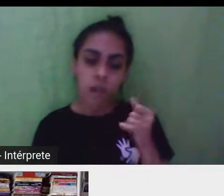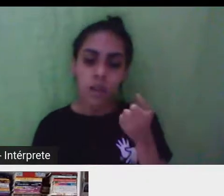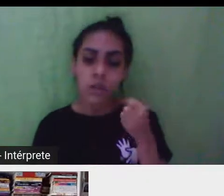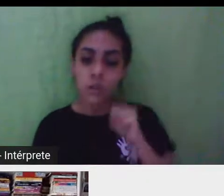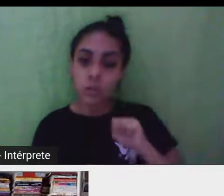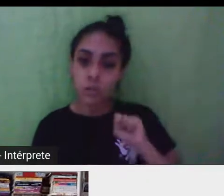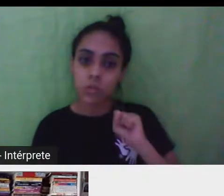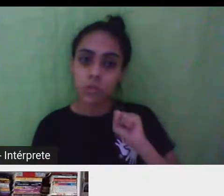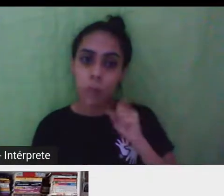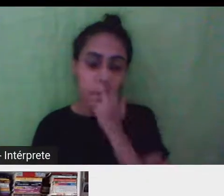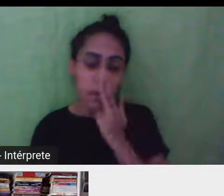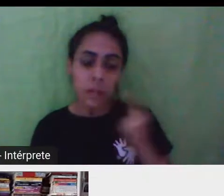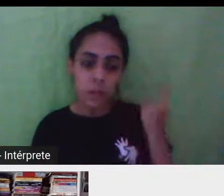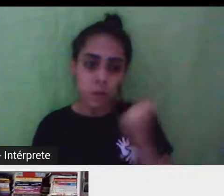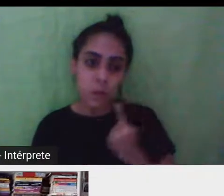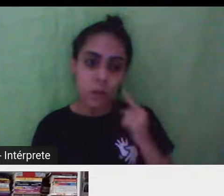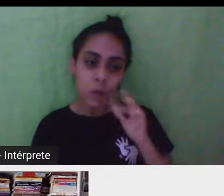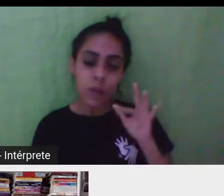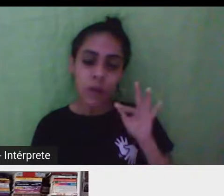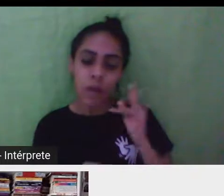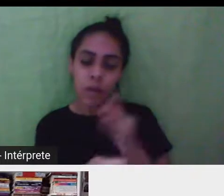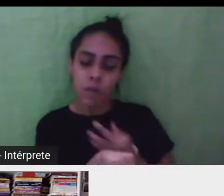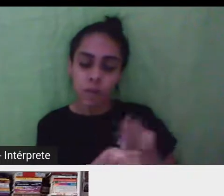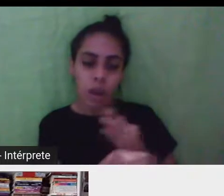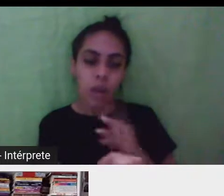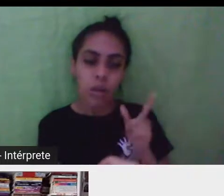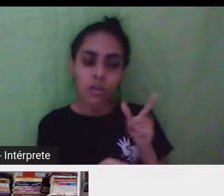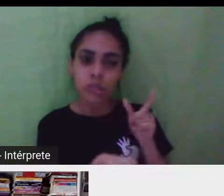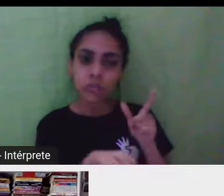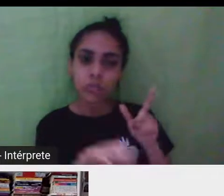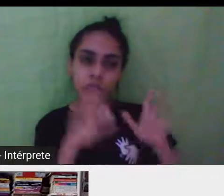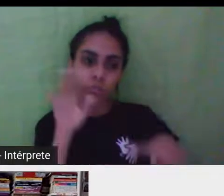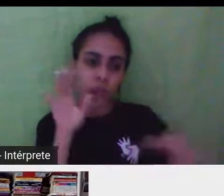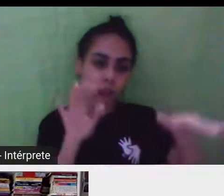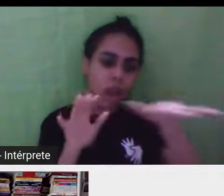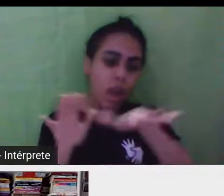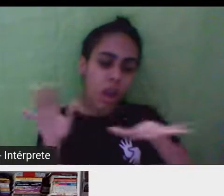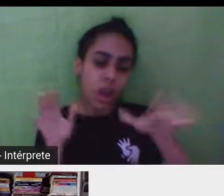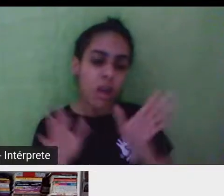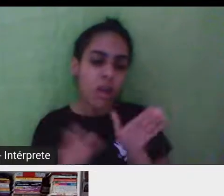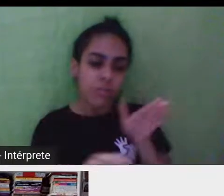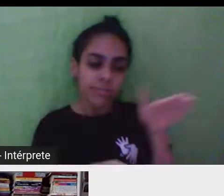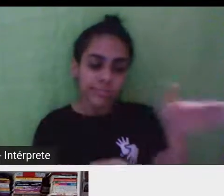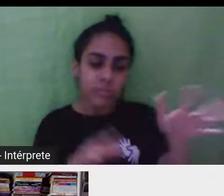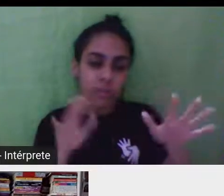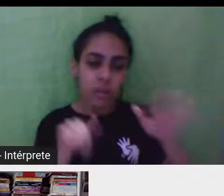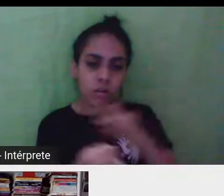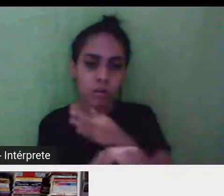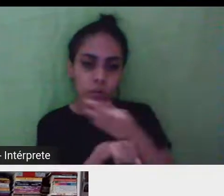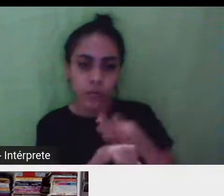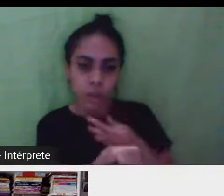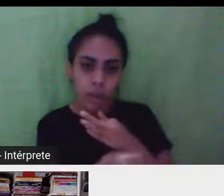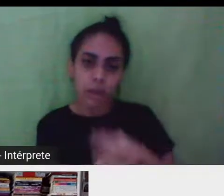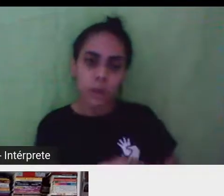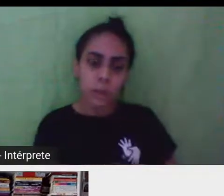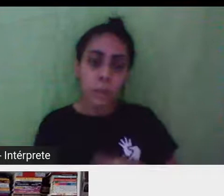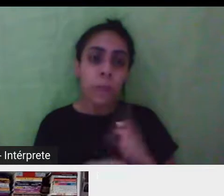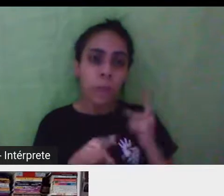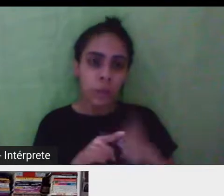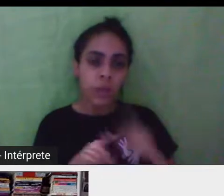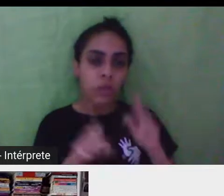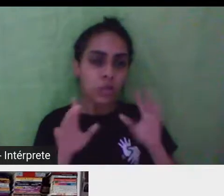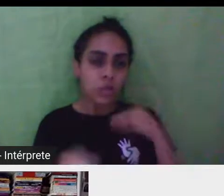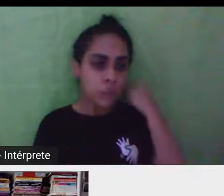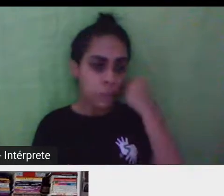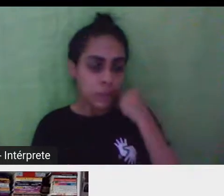as pessoas com quem ela vai interagir ao longo da trama, como essa mulher, né, já madura e experiente. E é